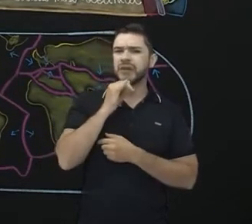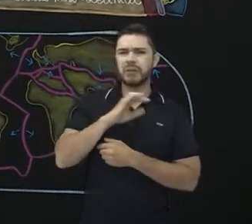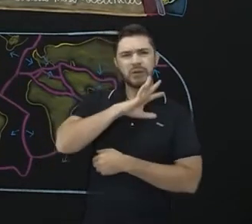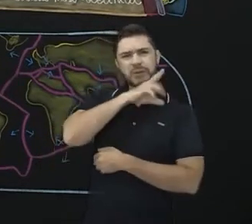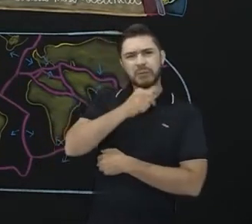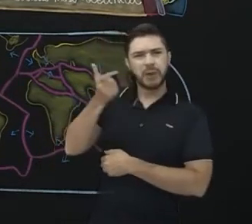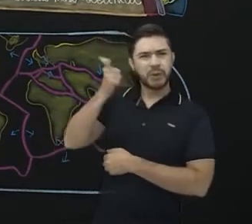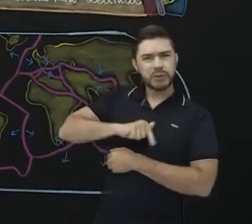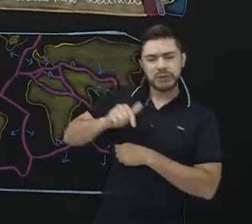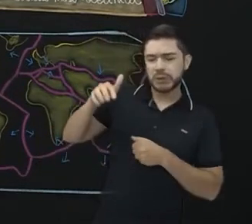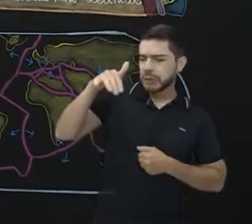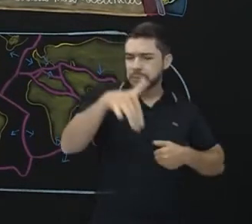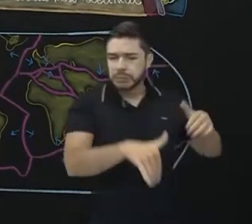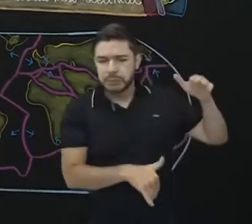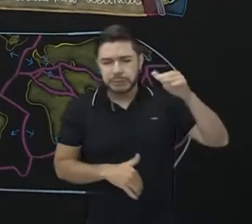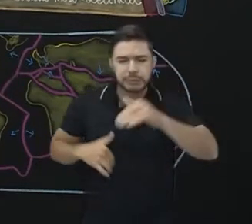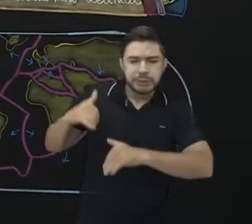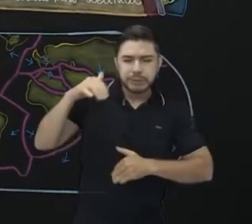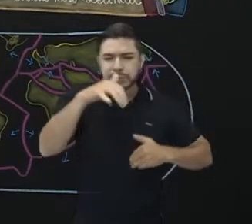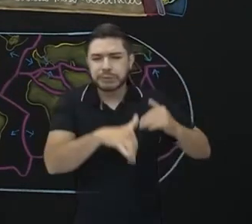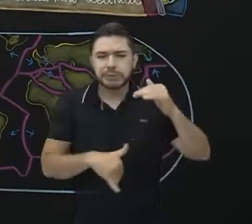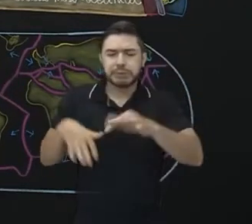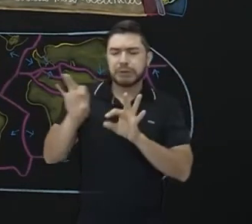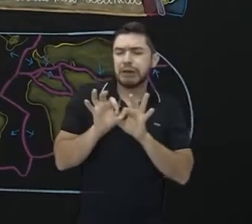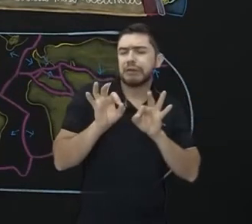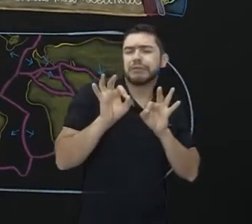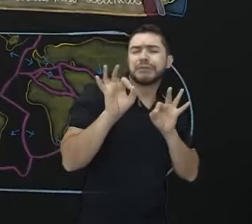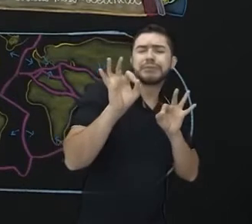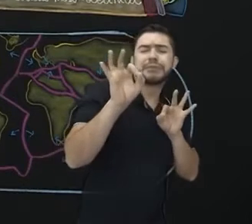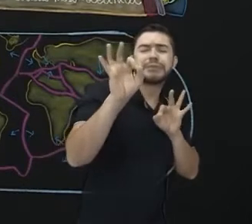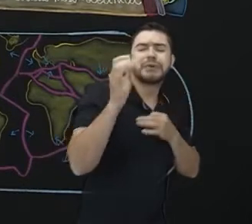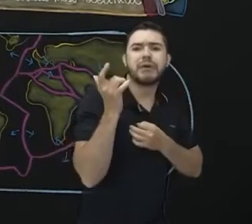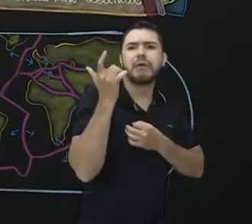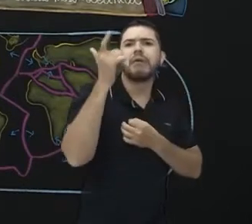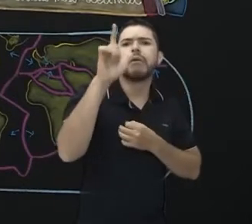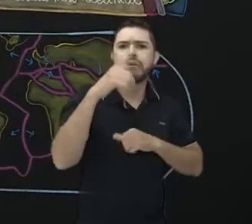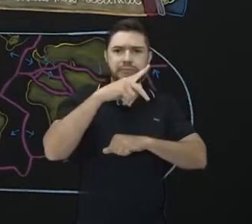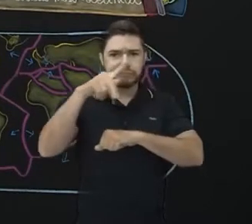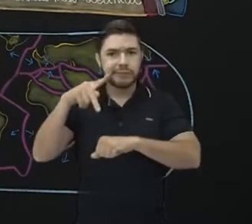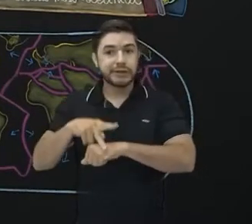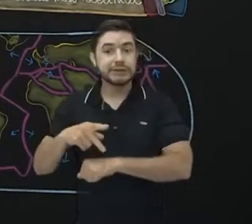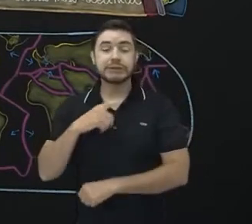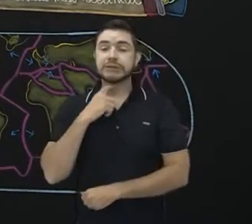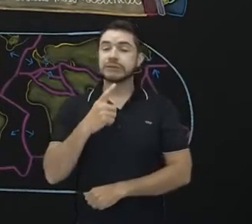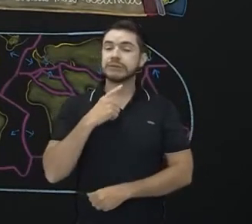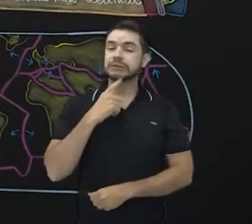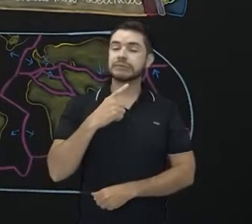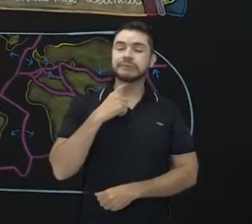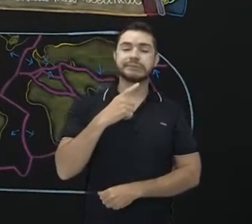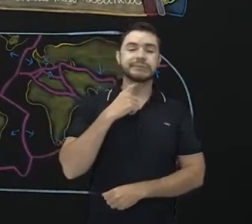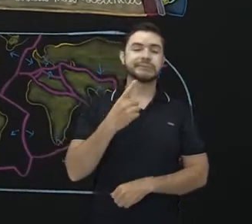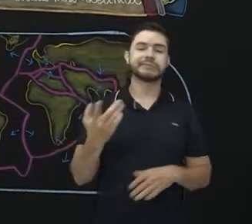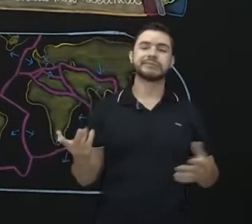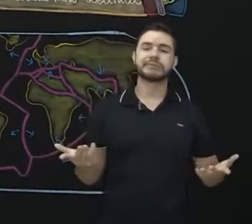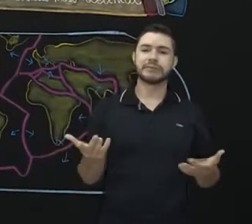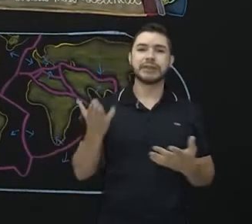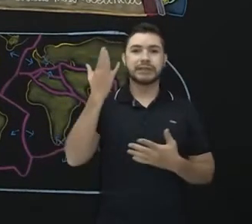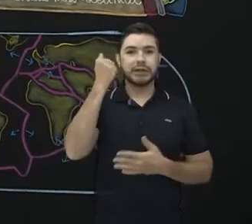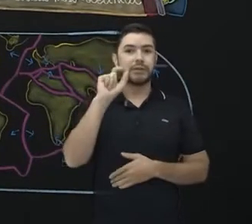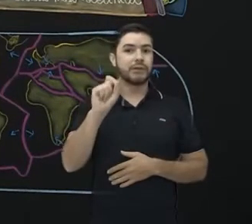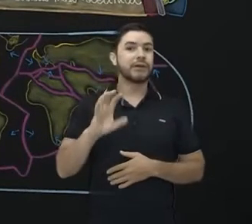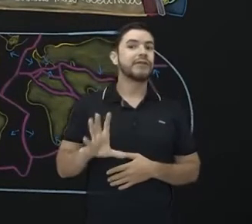.200 quilômetros, que é a distância mais curta do Oceano Atlântico entre a América e a África, por exemplo. E sabe o que aconteceu?